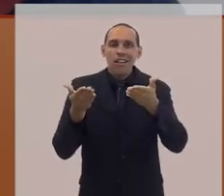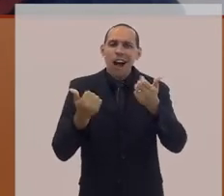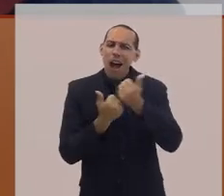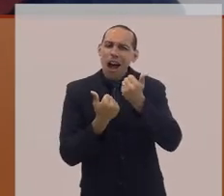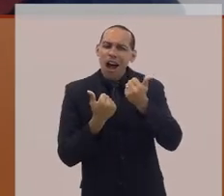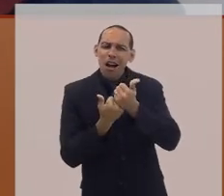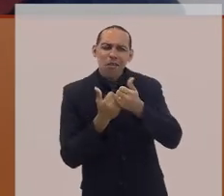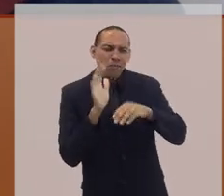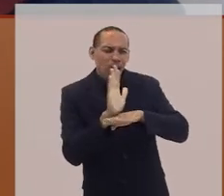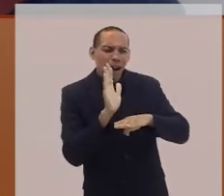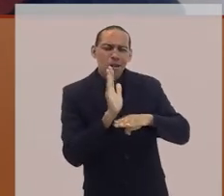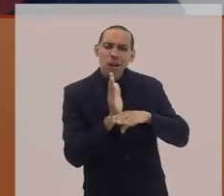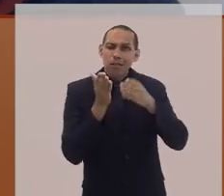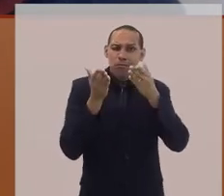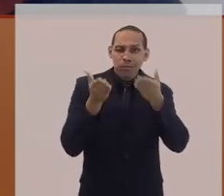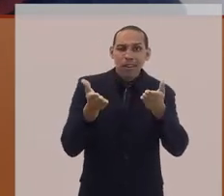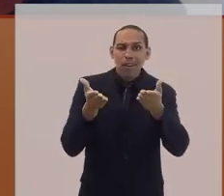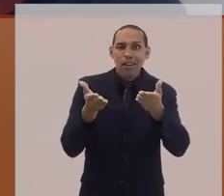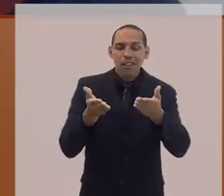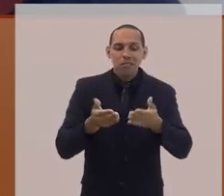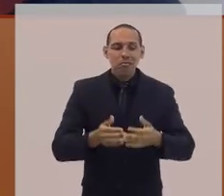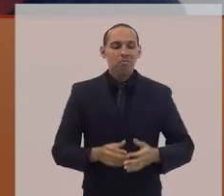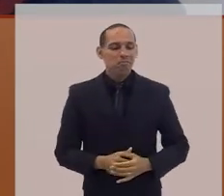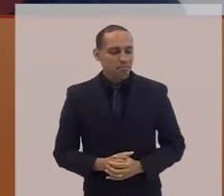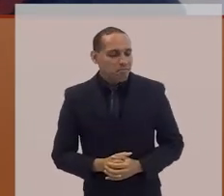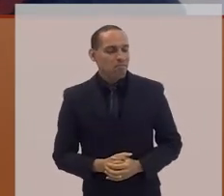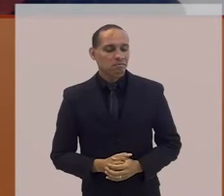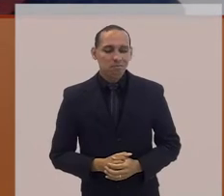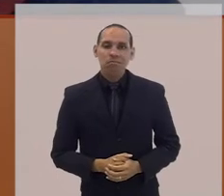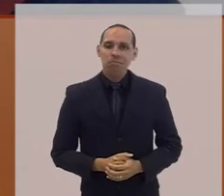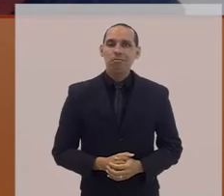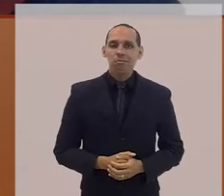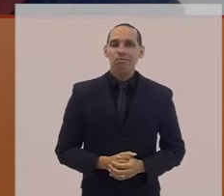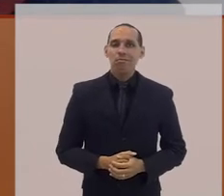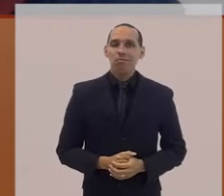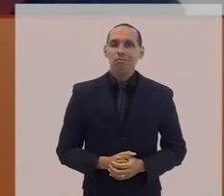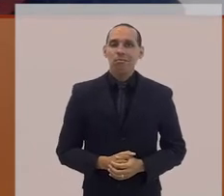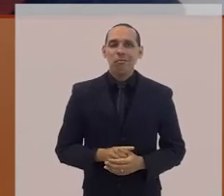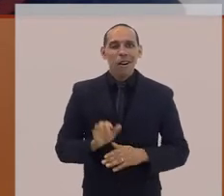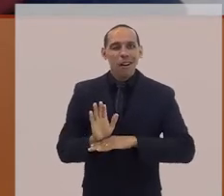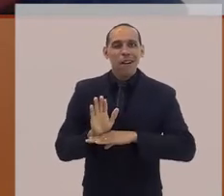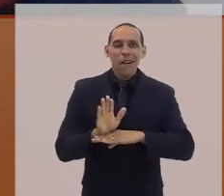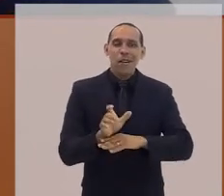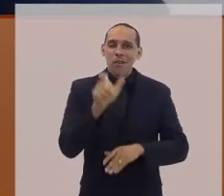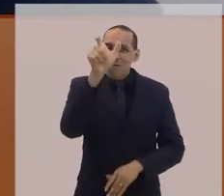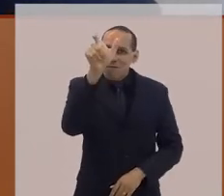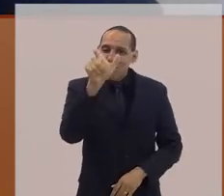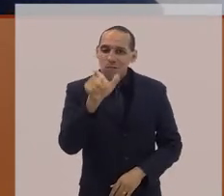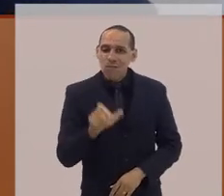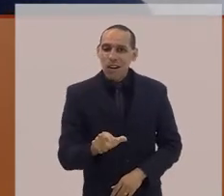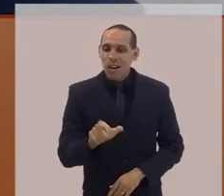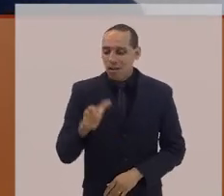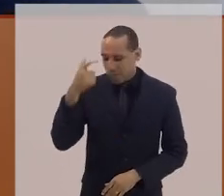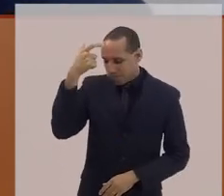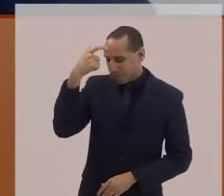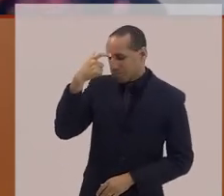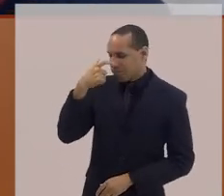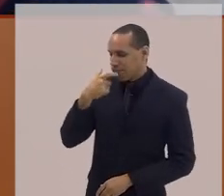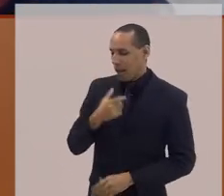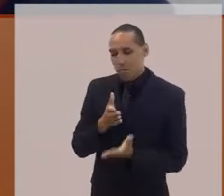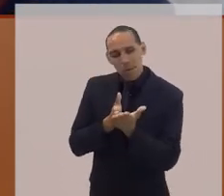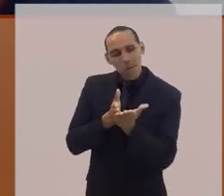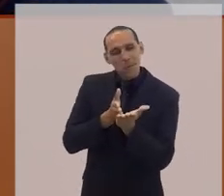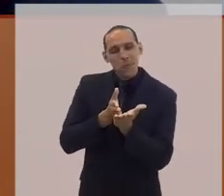acabou definindo também um pouco a sua trajetória, o seu destino, né? Sem dúvida, assim, foi muito